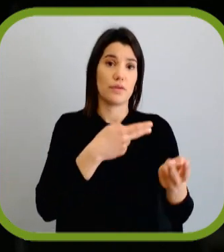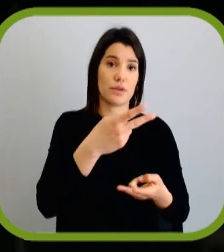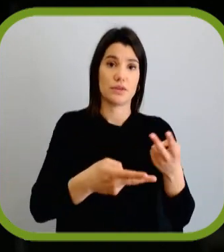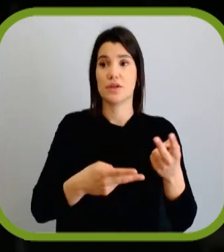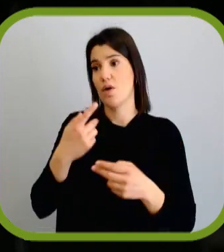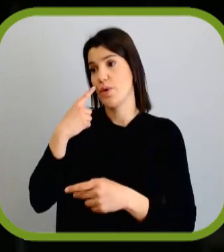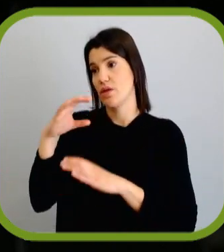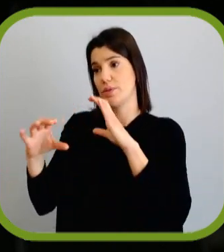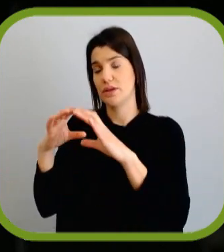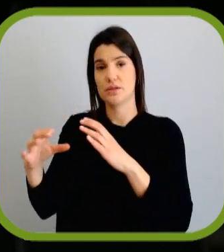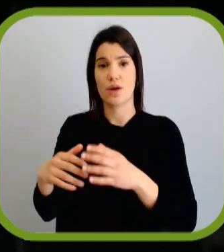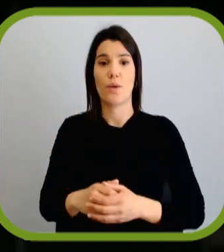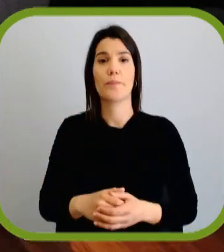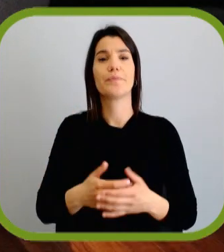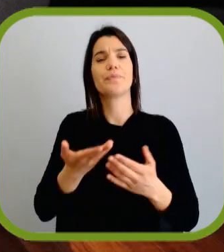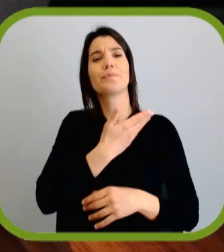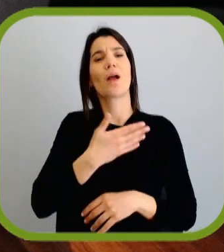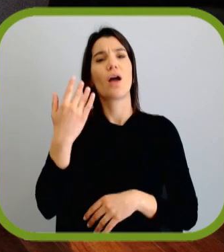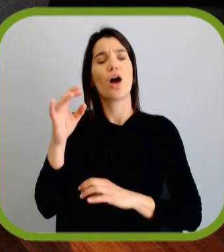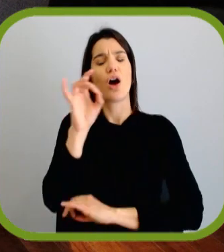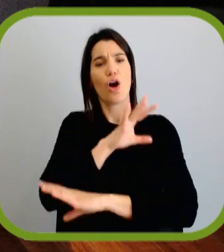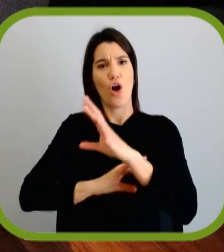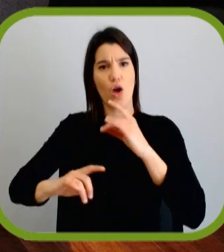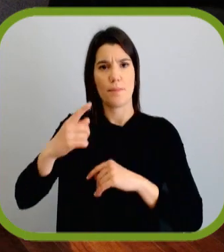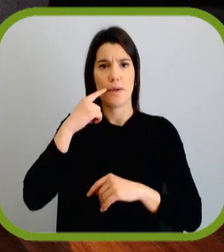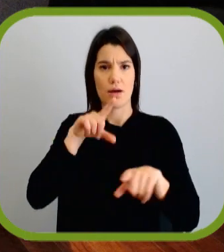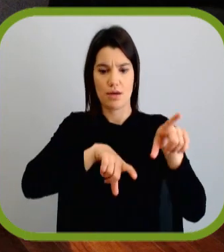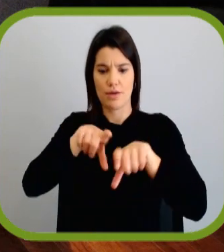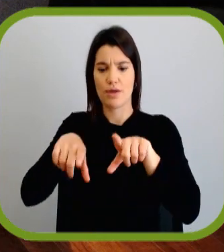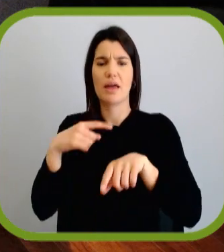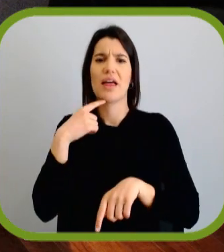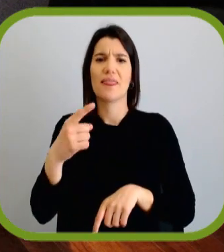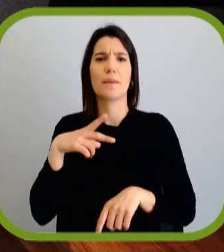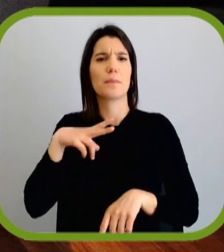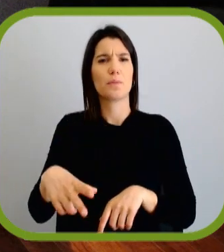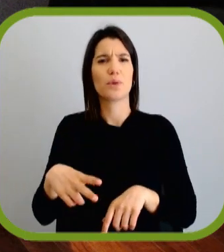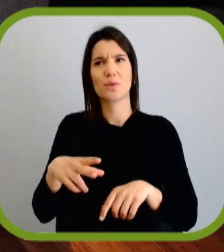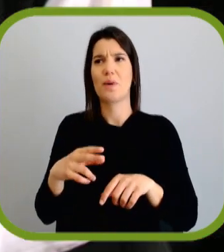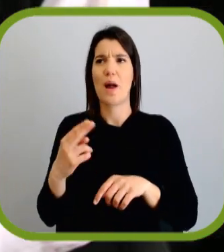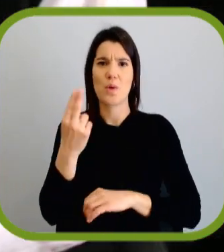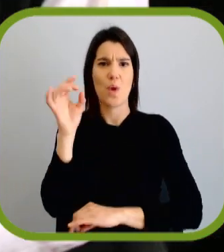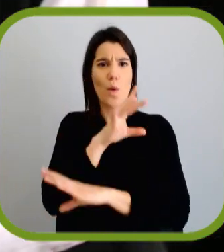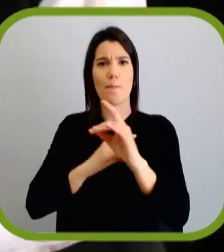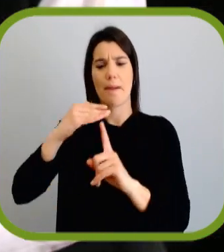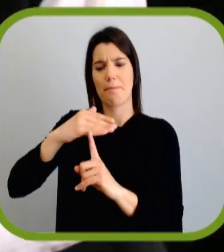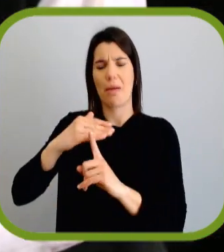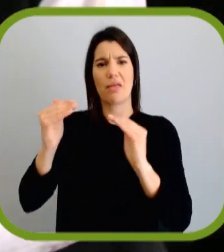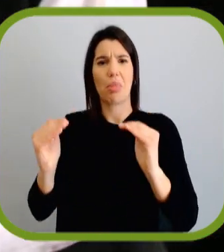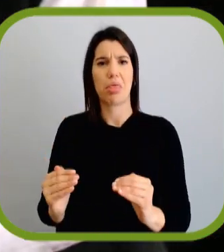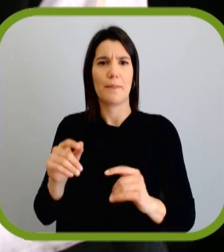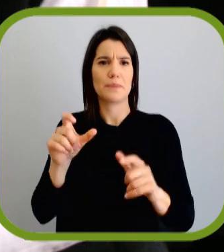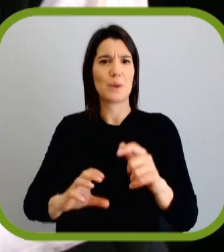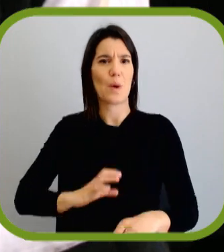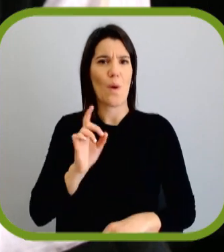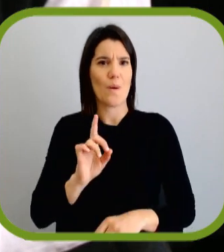e numa parte de comunicação. Dados do Eurobarómetro revelam que Portugal está abaixo da média europeia no que diz respeito à confiança das